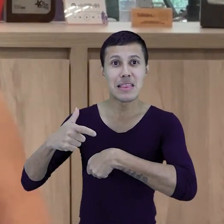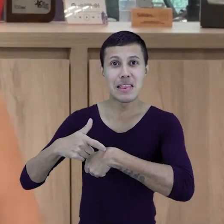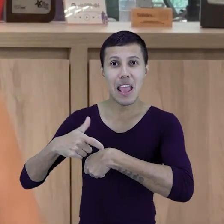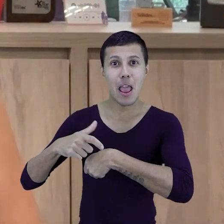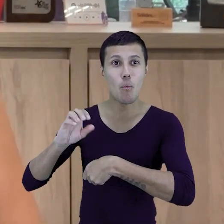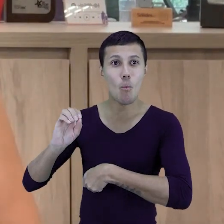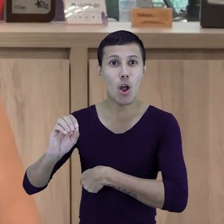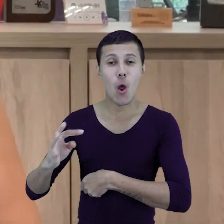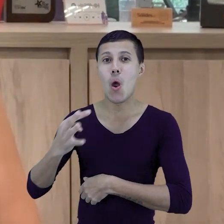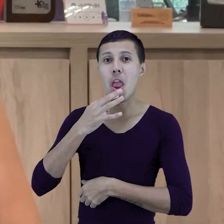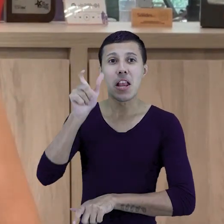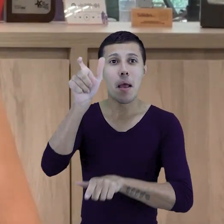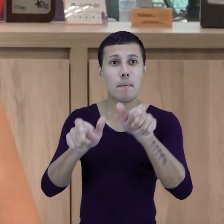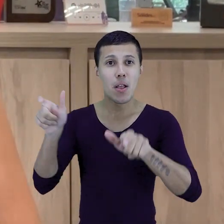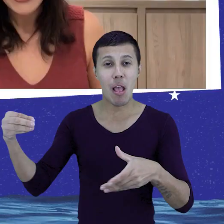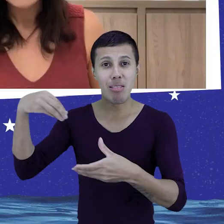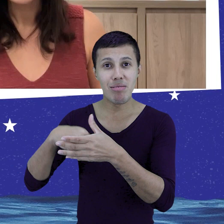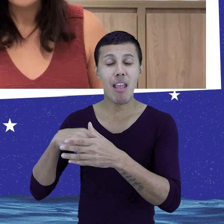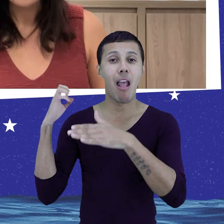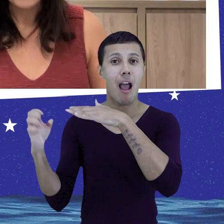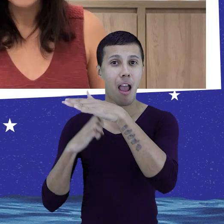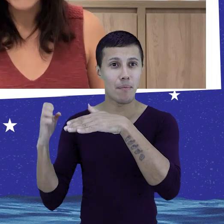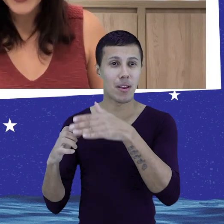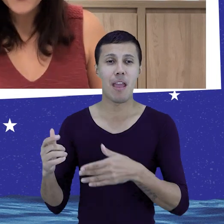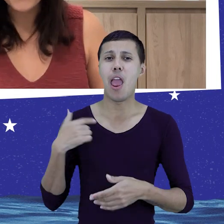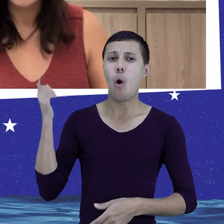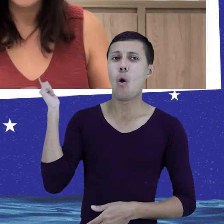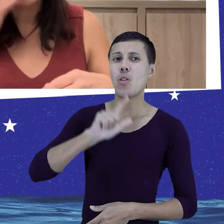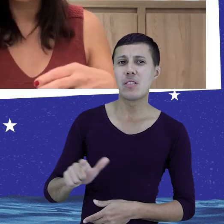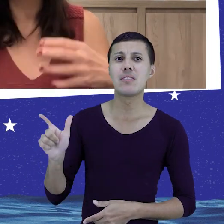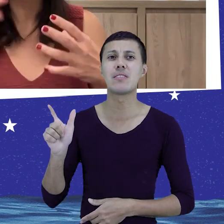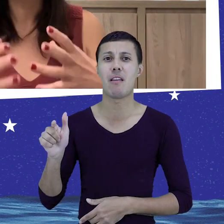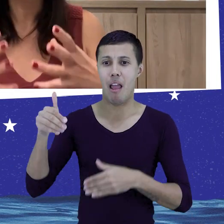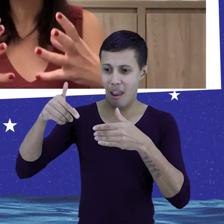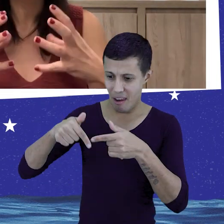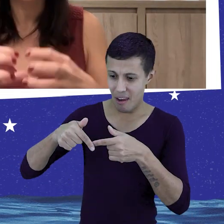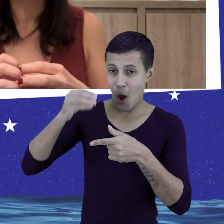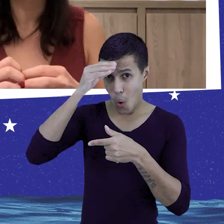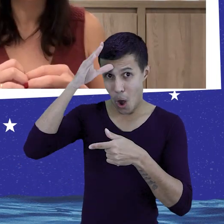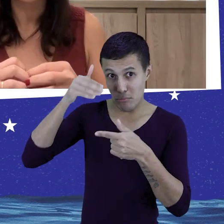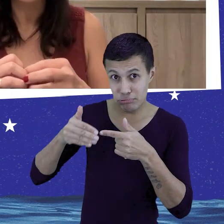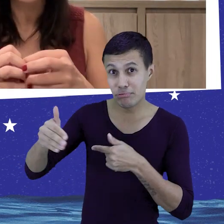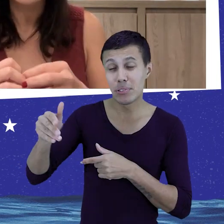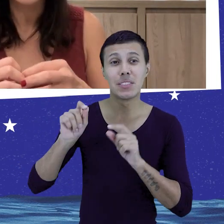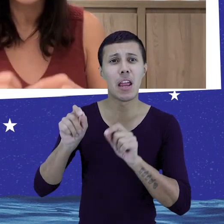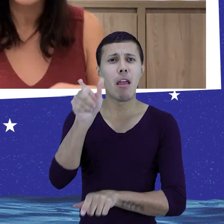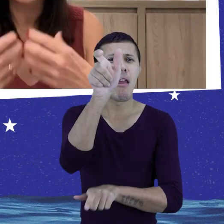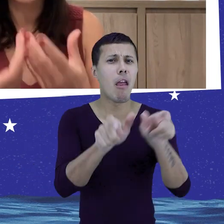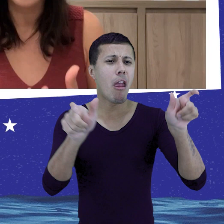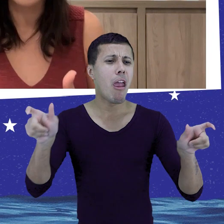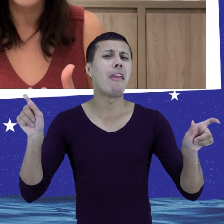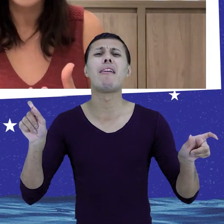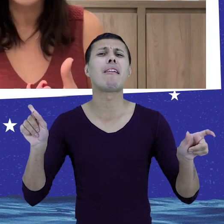profundamente quem são as pessoas que estão na empresa. Então, eu consigo, a partir desse conhecimento, né, de quem são esses